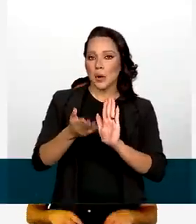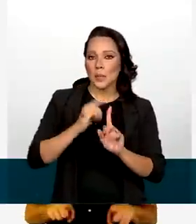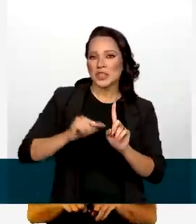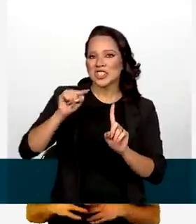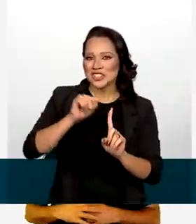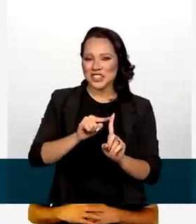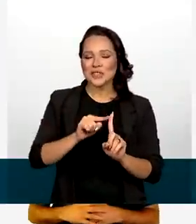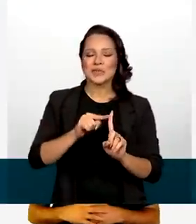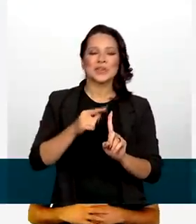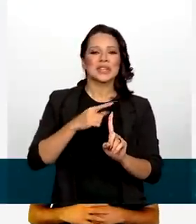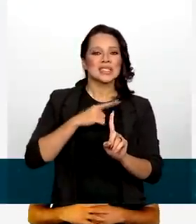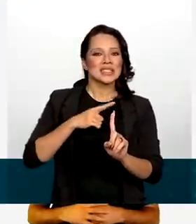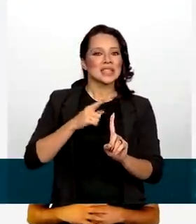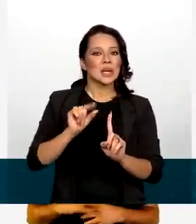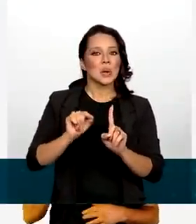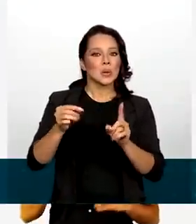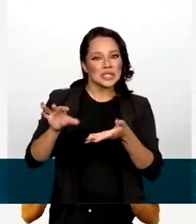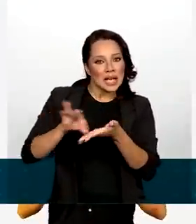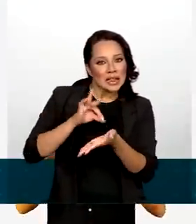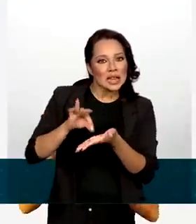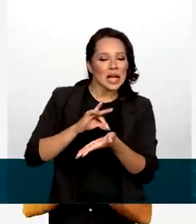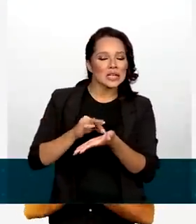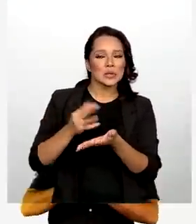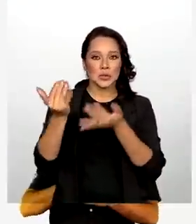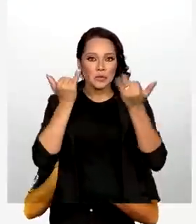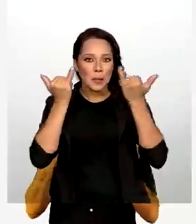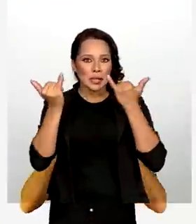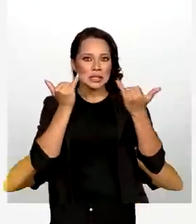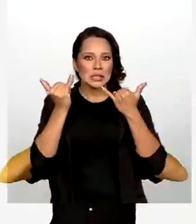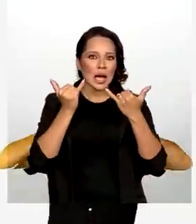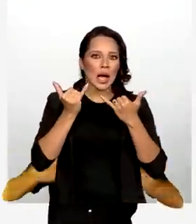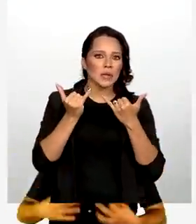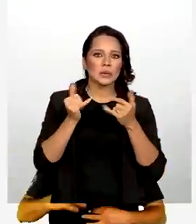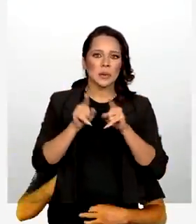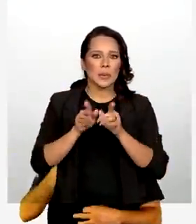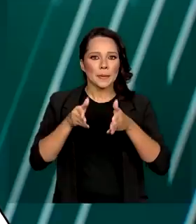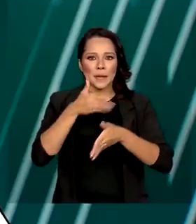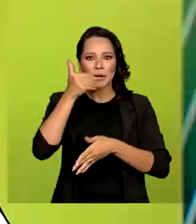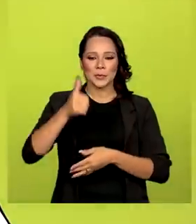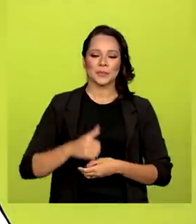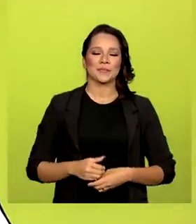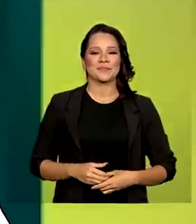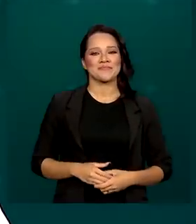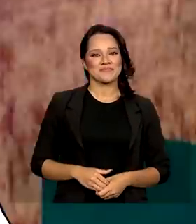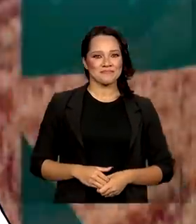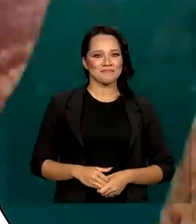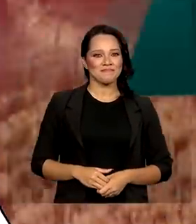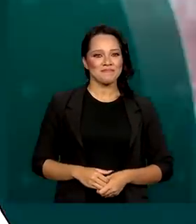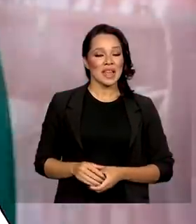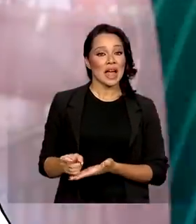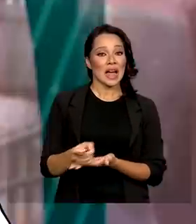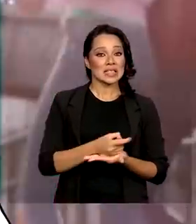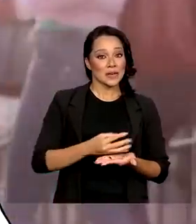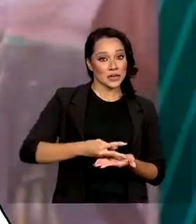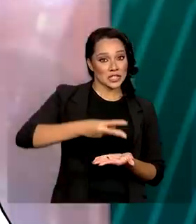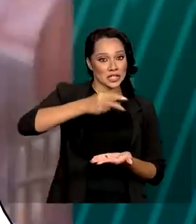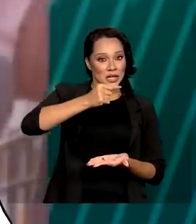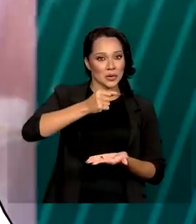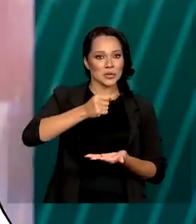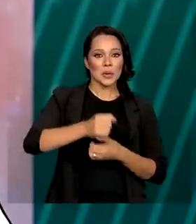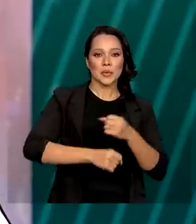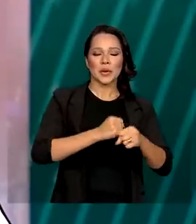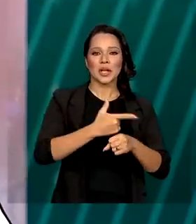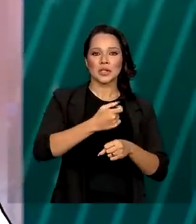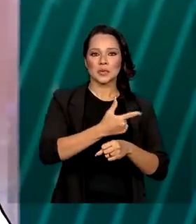de trazer e tornar os seus cadastros informatizados e georreferenciados. A safra de grãos prevista